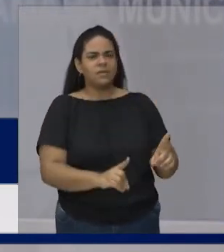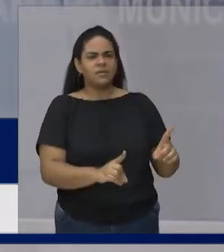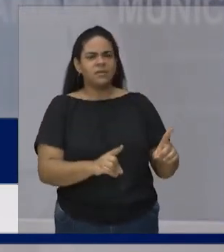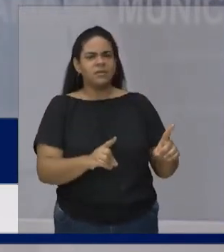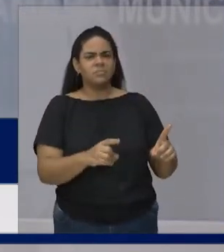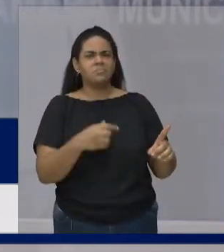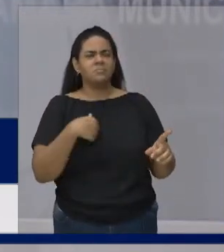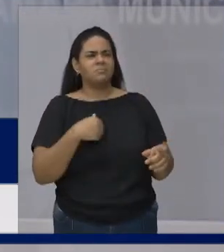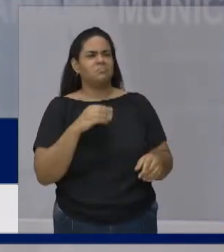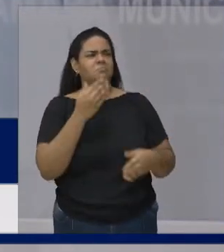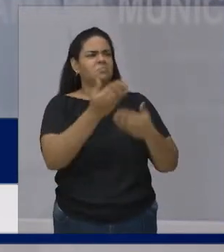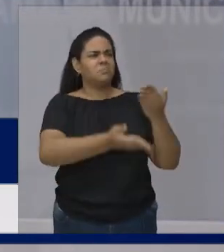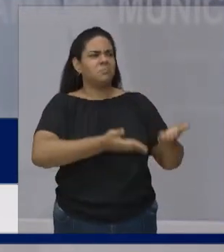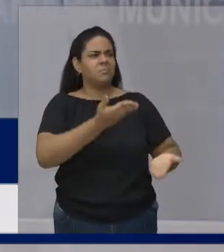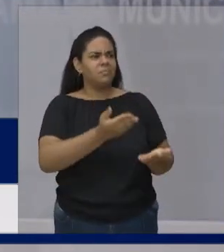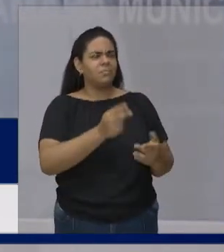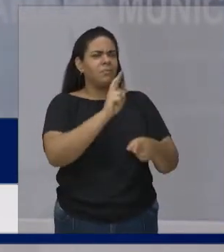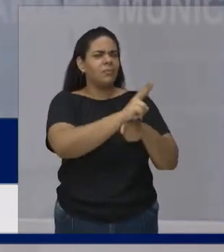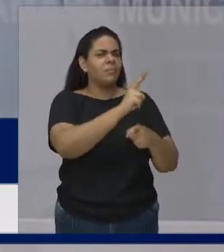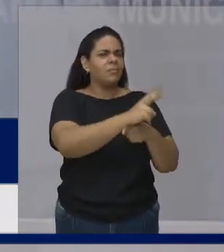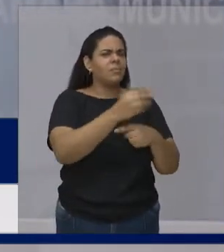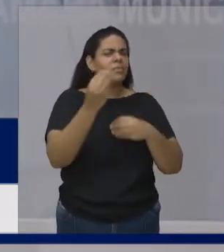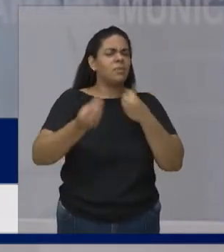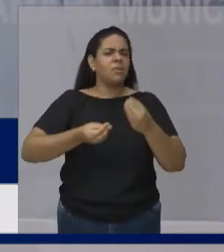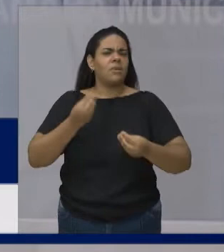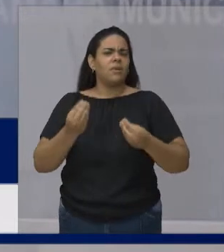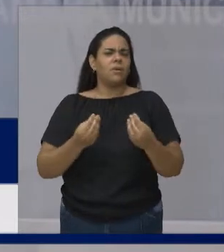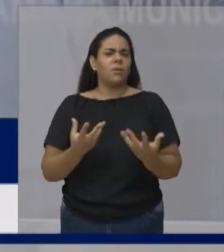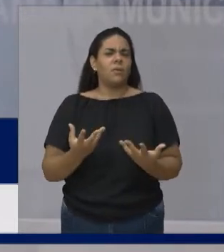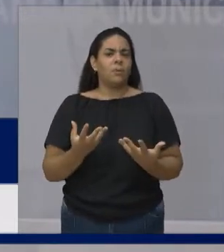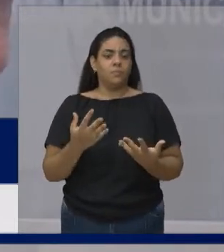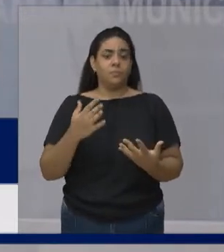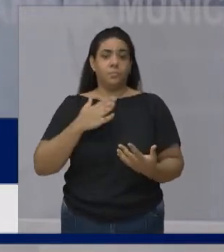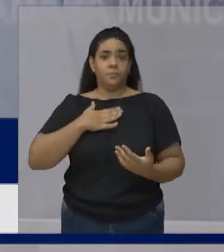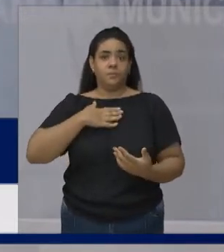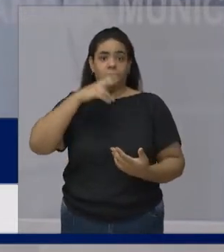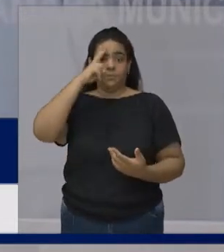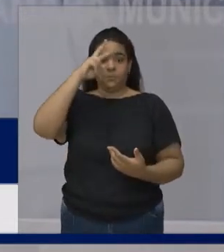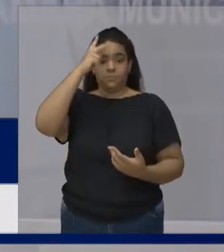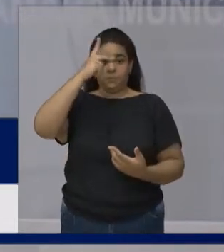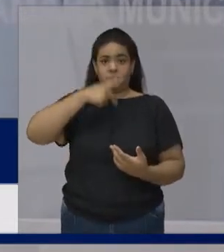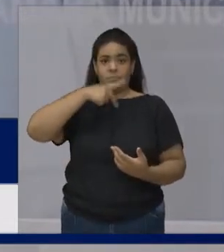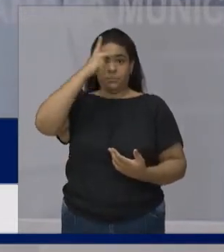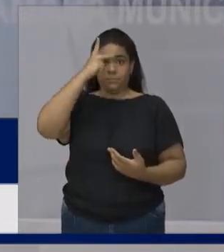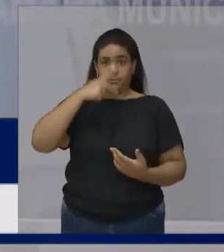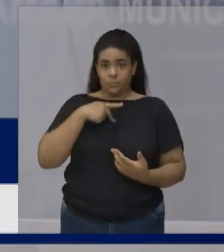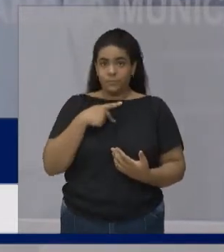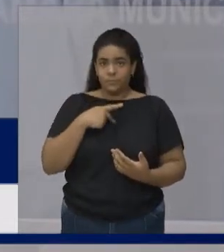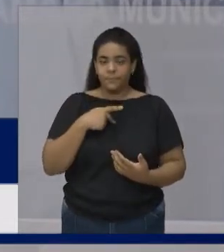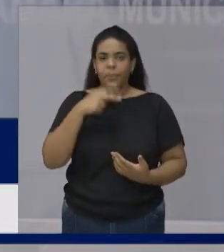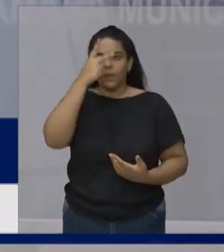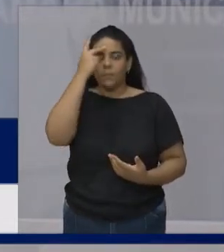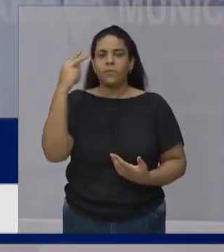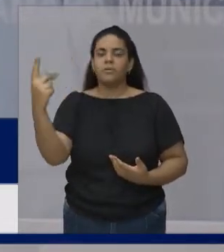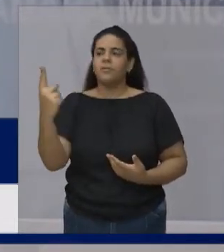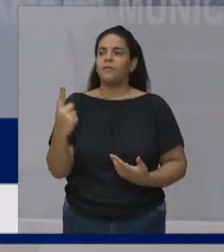O simples fato Estou falando de mim Agora aqui As pessoas por muitas vezes Não sabem como me cumprimentar Por eu não ter as mãos